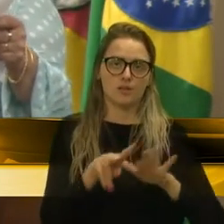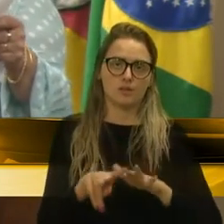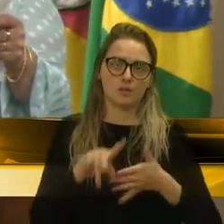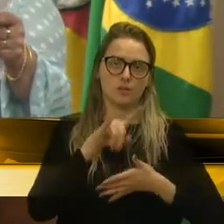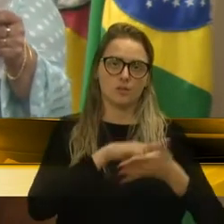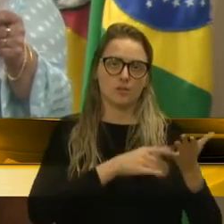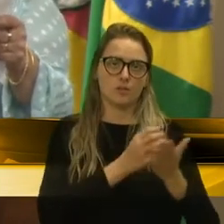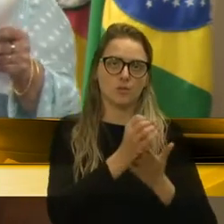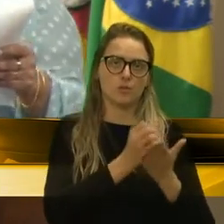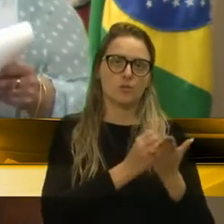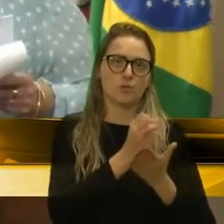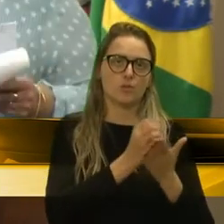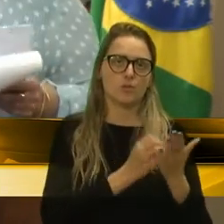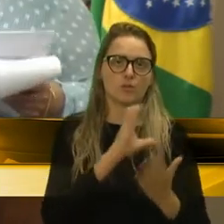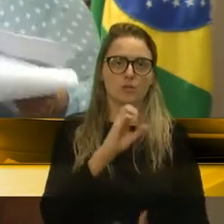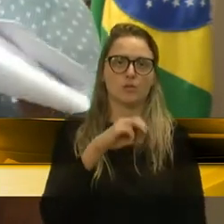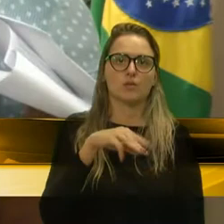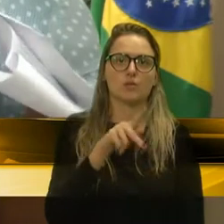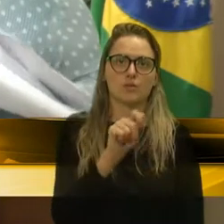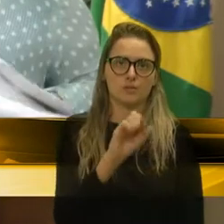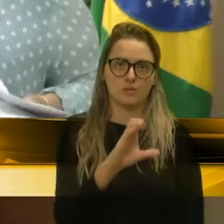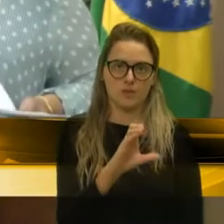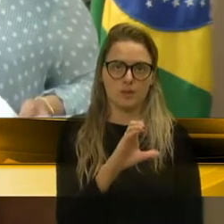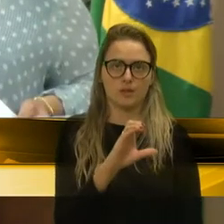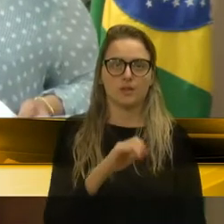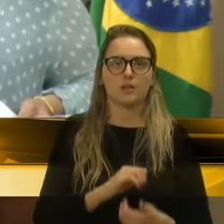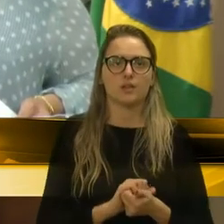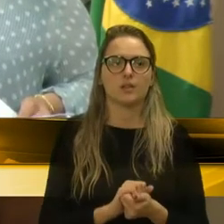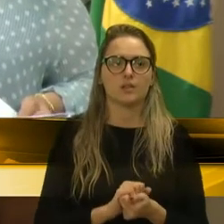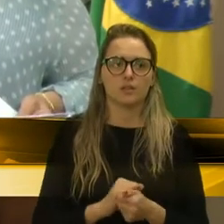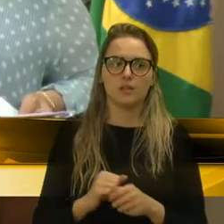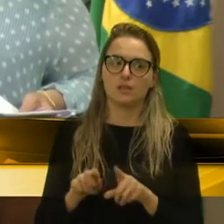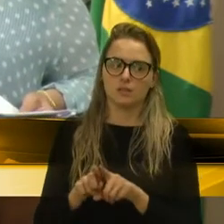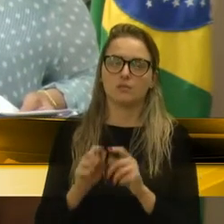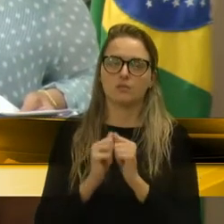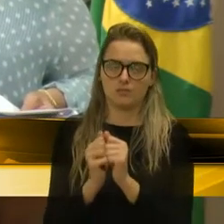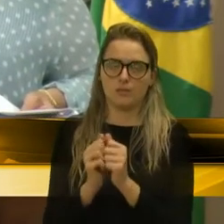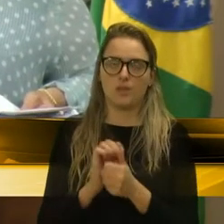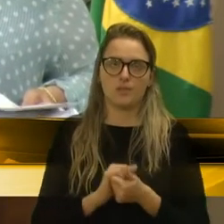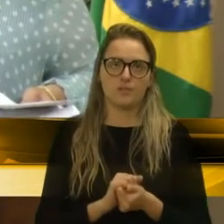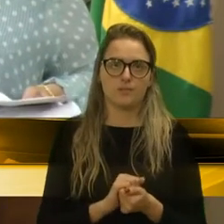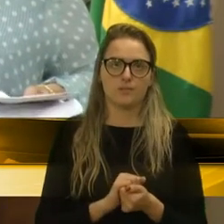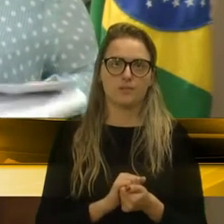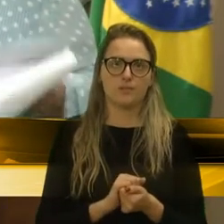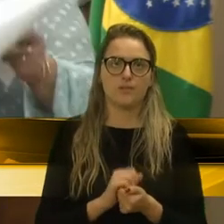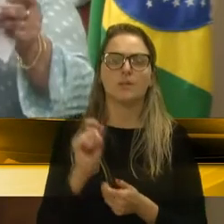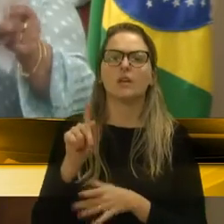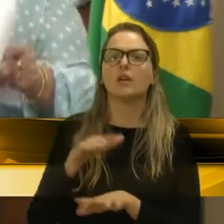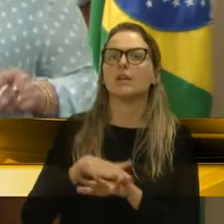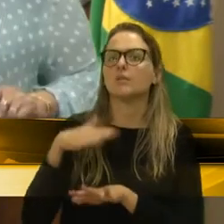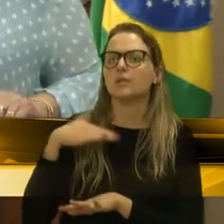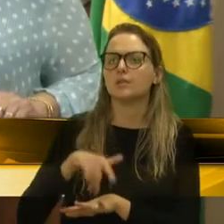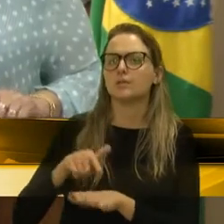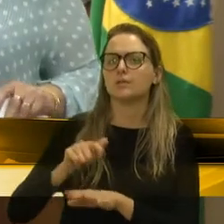ofício para a Compac. Nós não sabemos mais o que fazer. Quem pediu a parte?